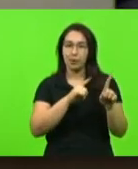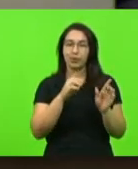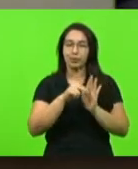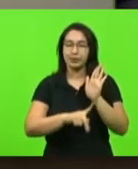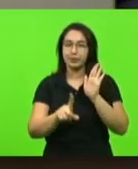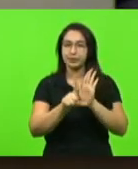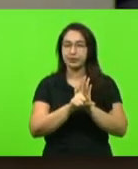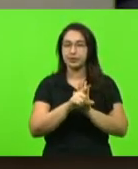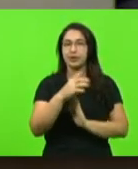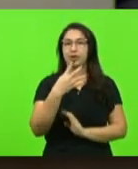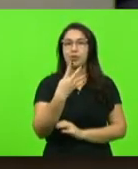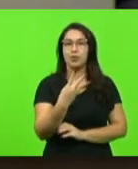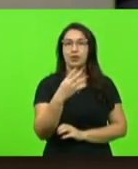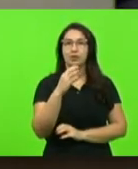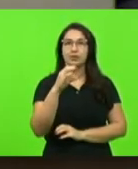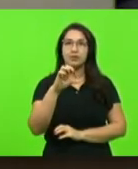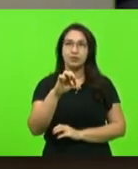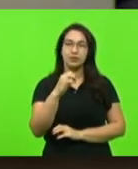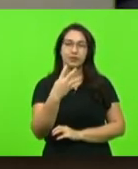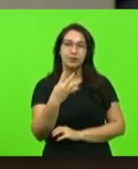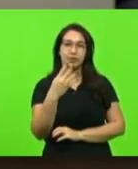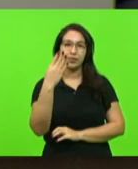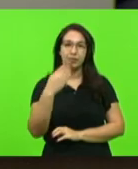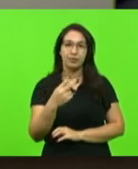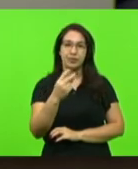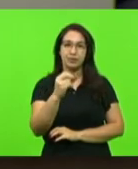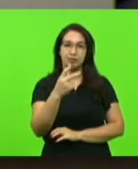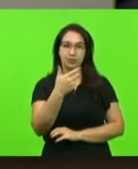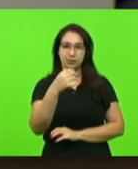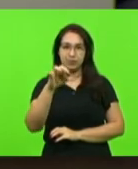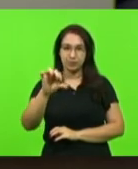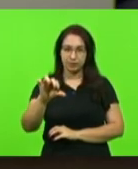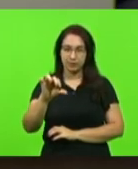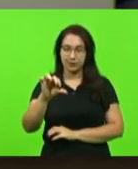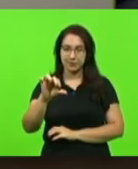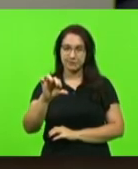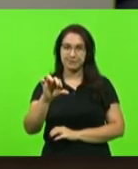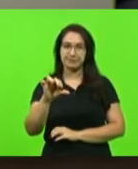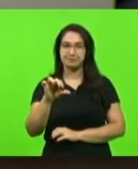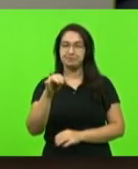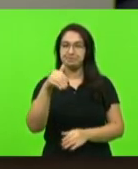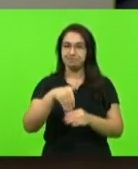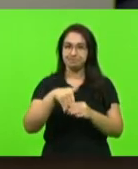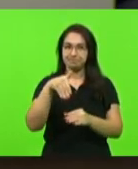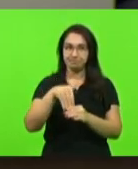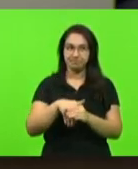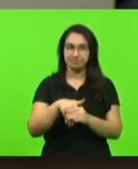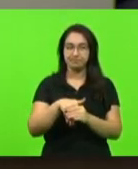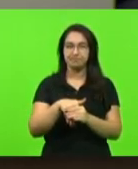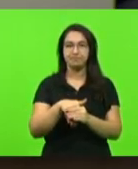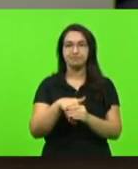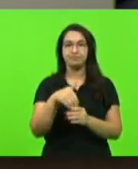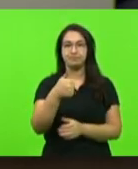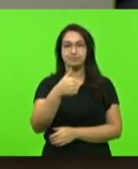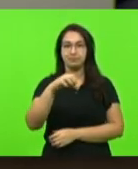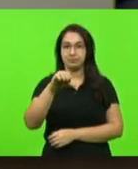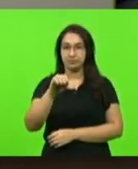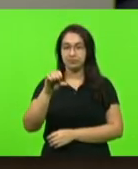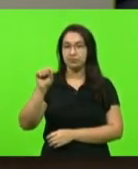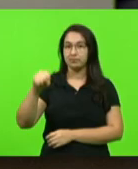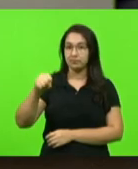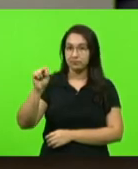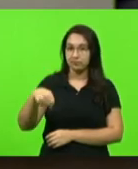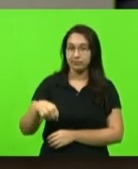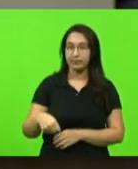494, barra 2019, com a seguinte votação, 19 votos sim,